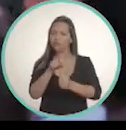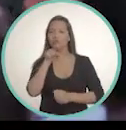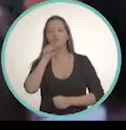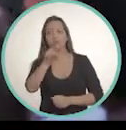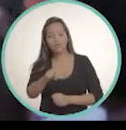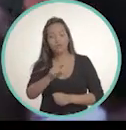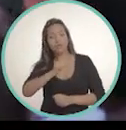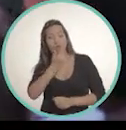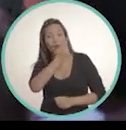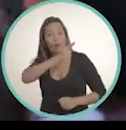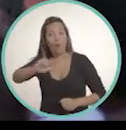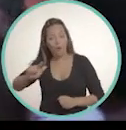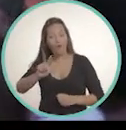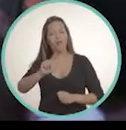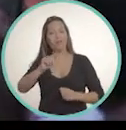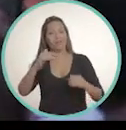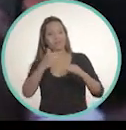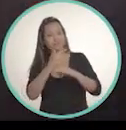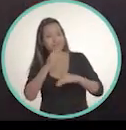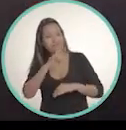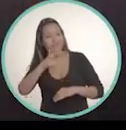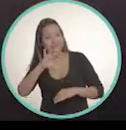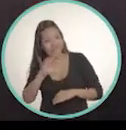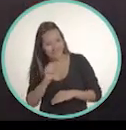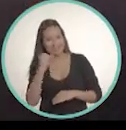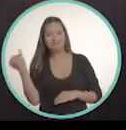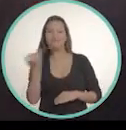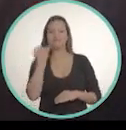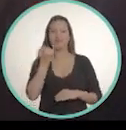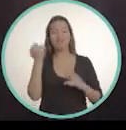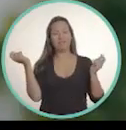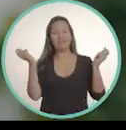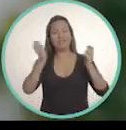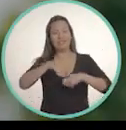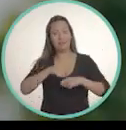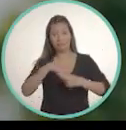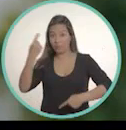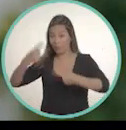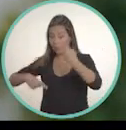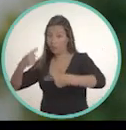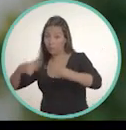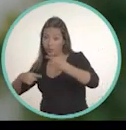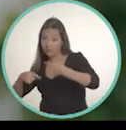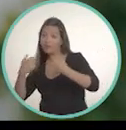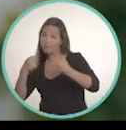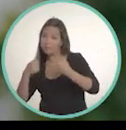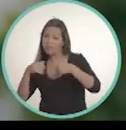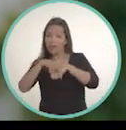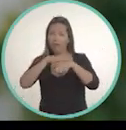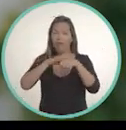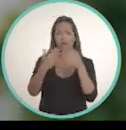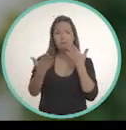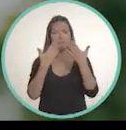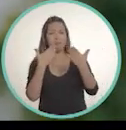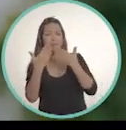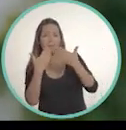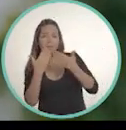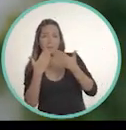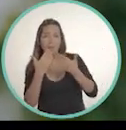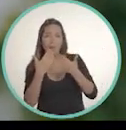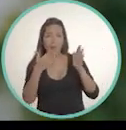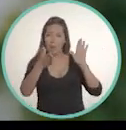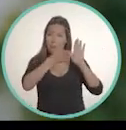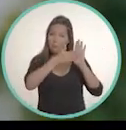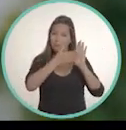cidade é possível, com mais democracia e uma cidade muito mais justa. Política, pra mim, se faz com o diálogo, com a história que